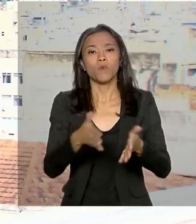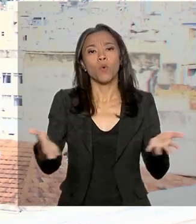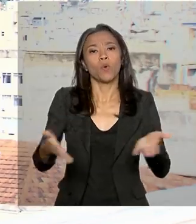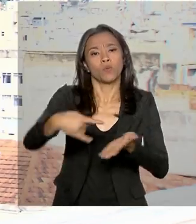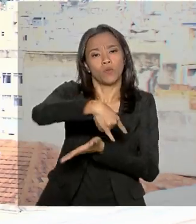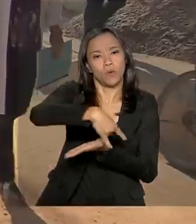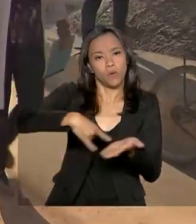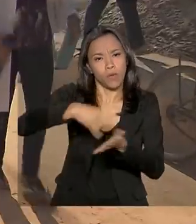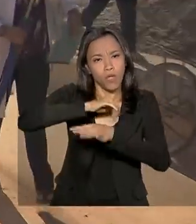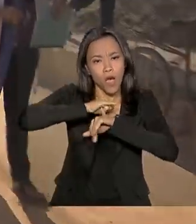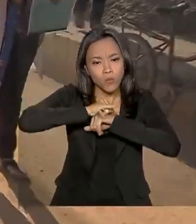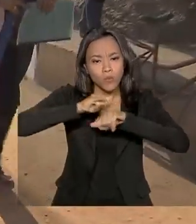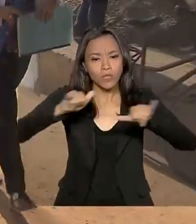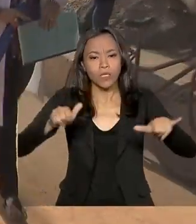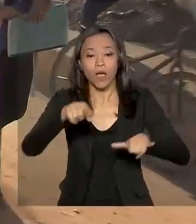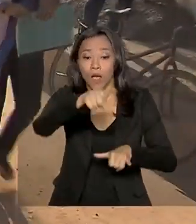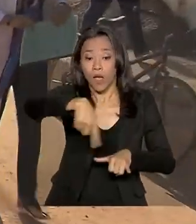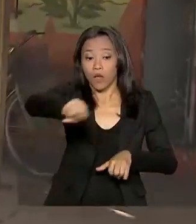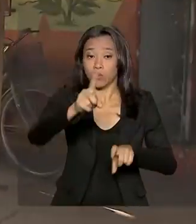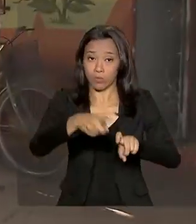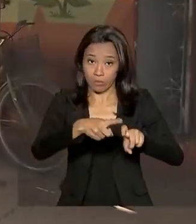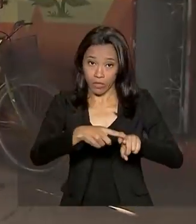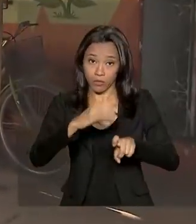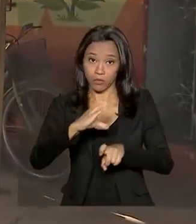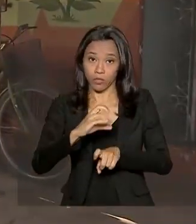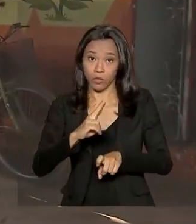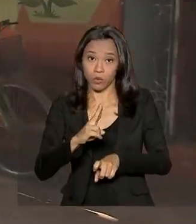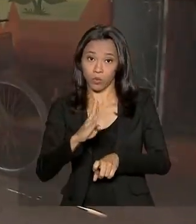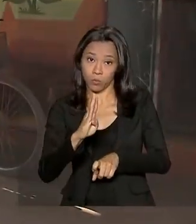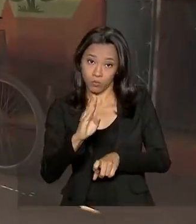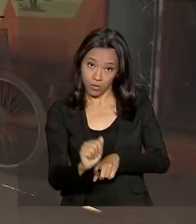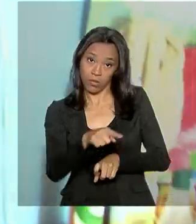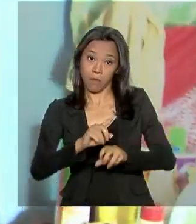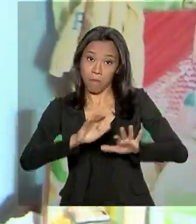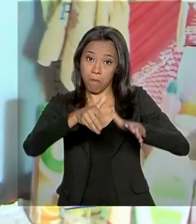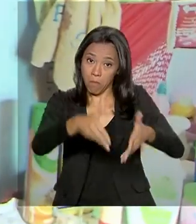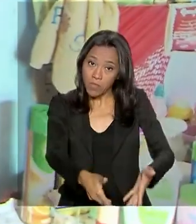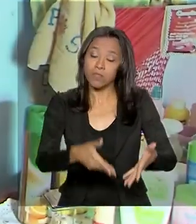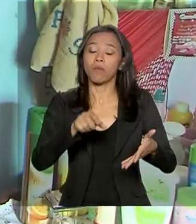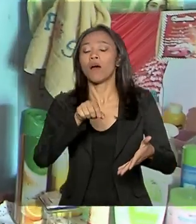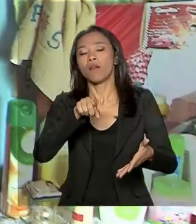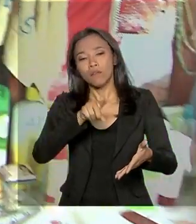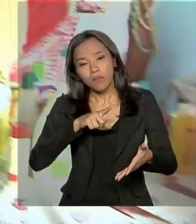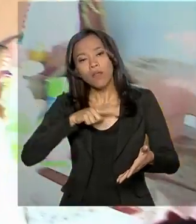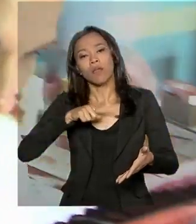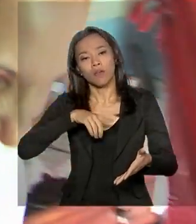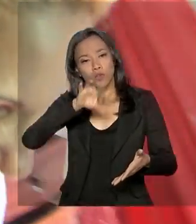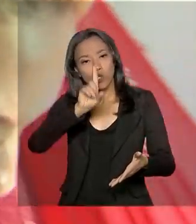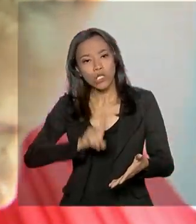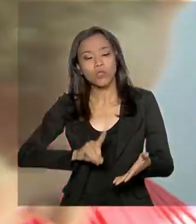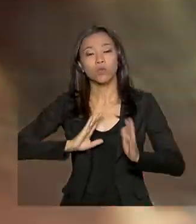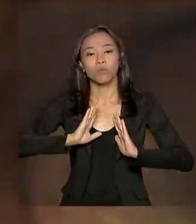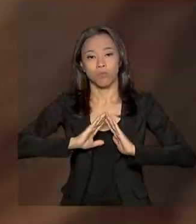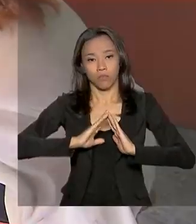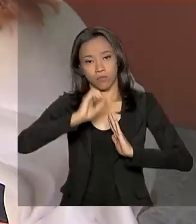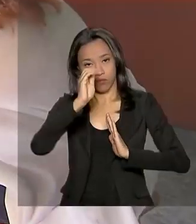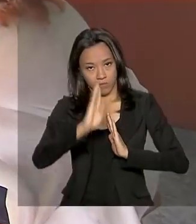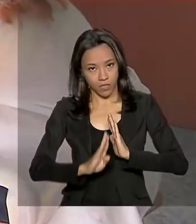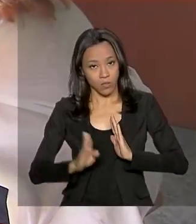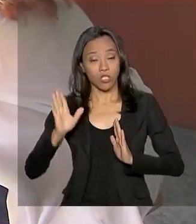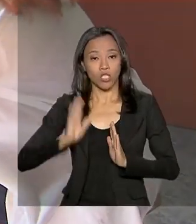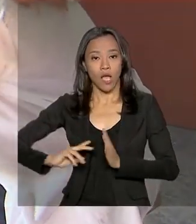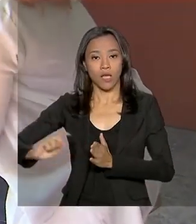Diário Oficial concede aos médicos cubanos que participaram do programa o direito de residência no Brasil. Assinada pelos